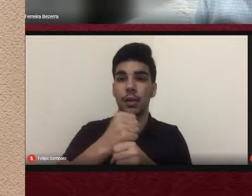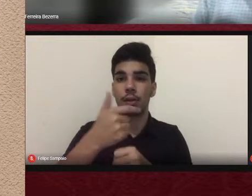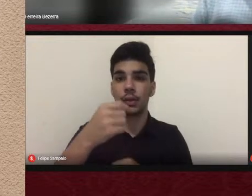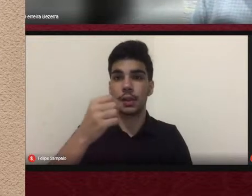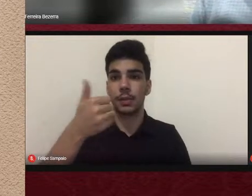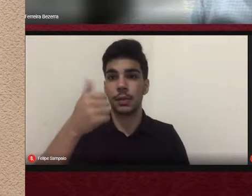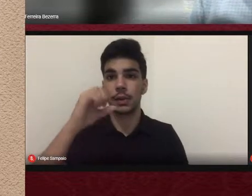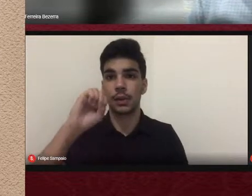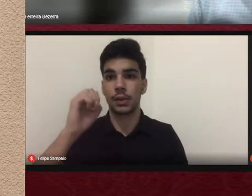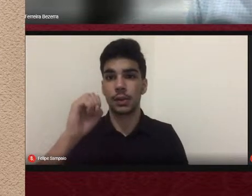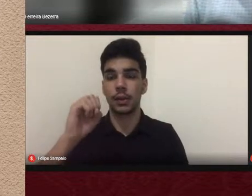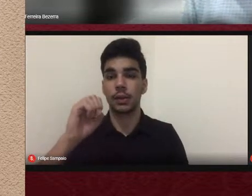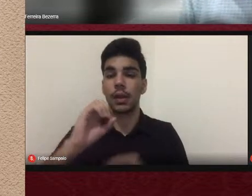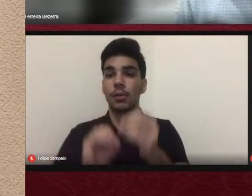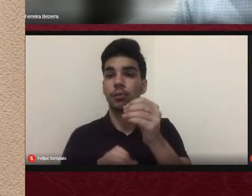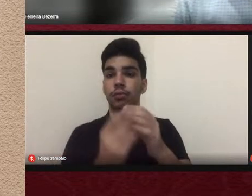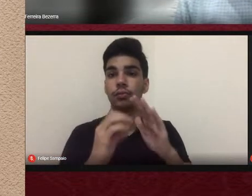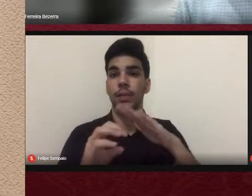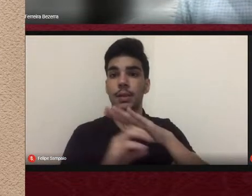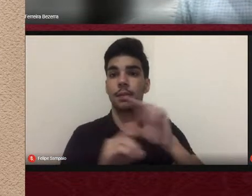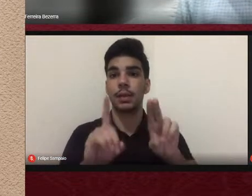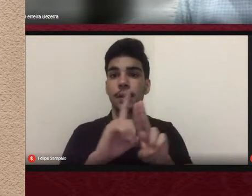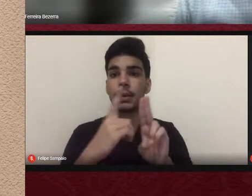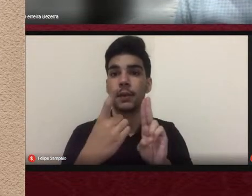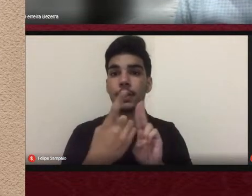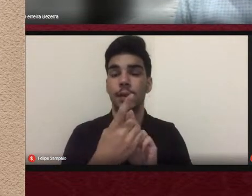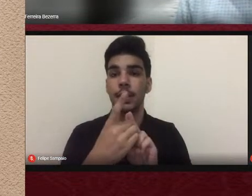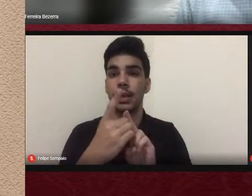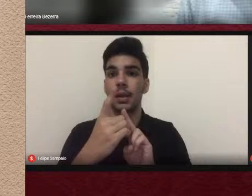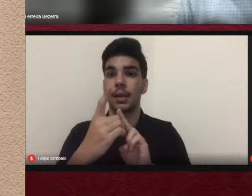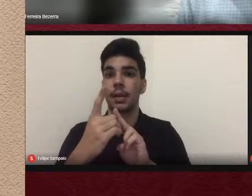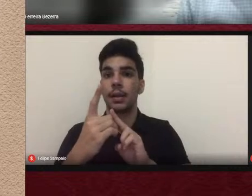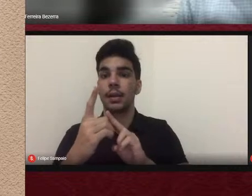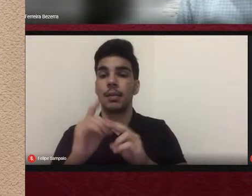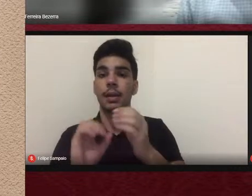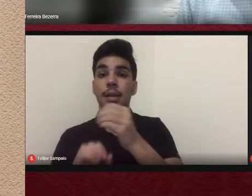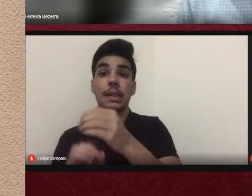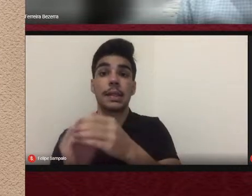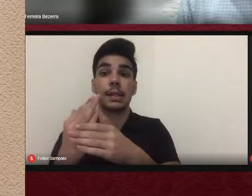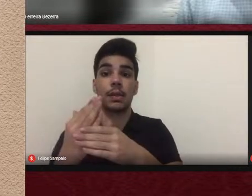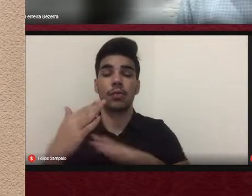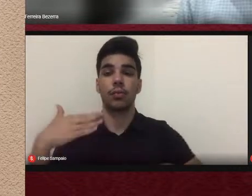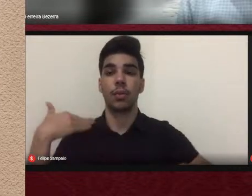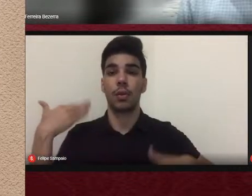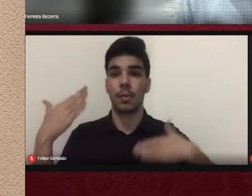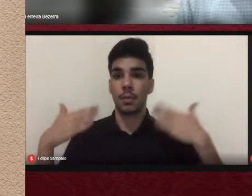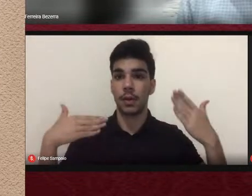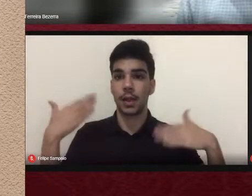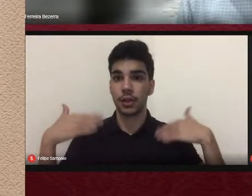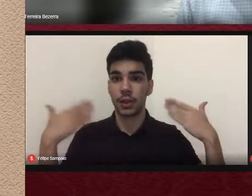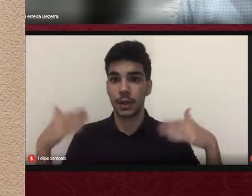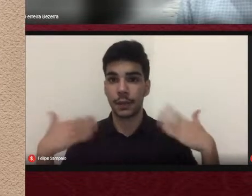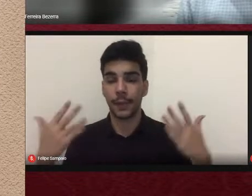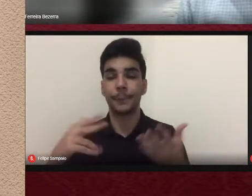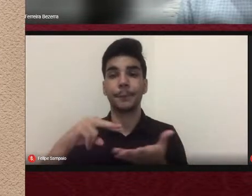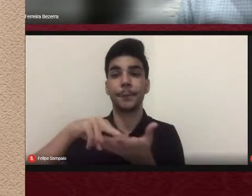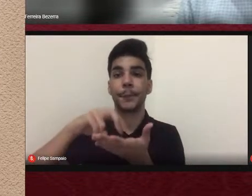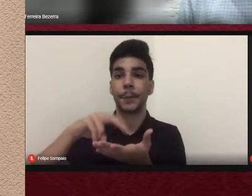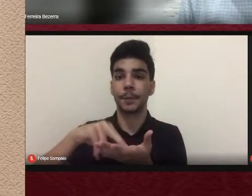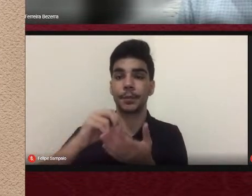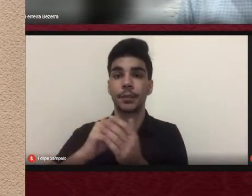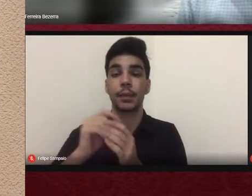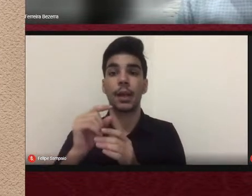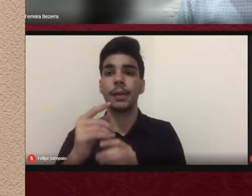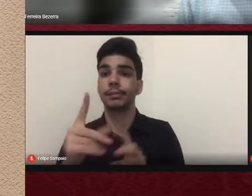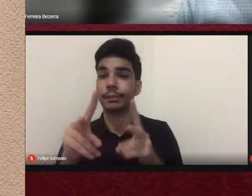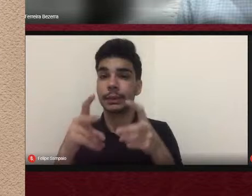nossa editora para obras comemorativas. Muito importante também que todos percebam, nossa editora tem